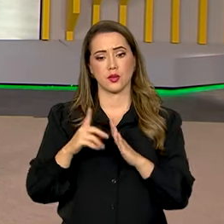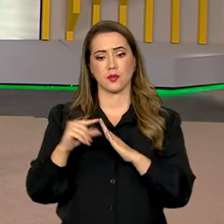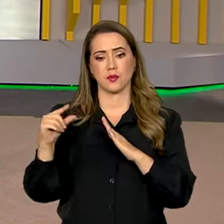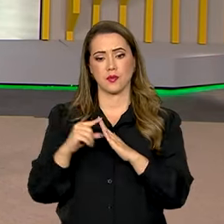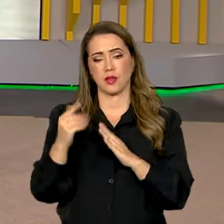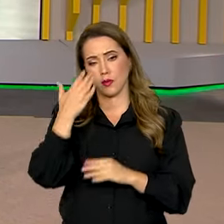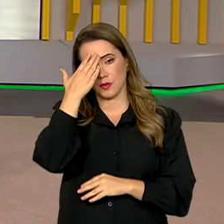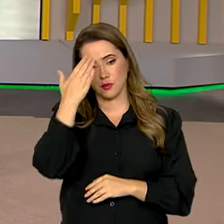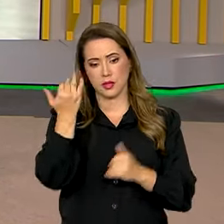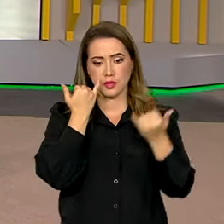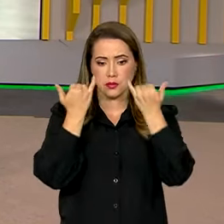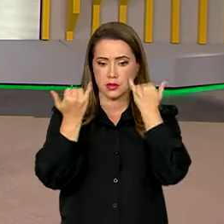Planalto. Obrigado pelas informações.